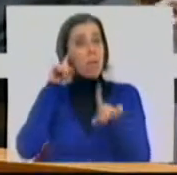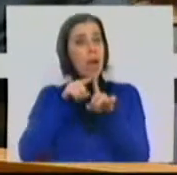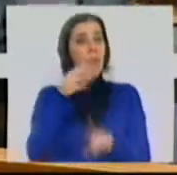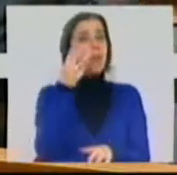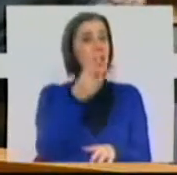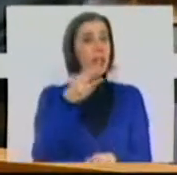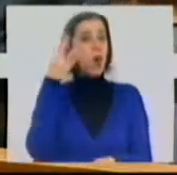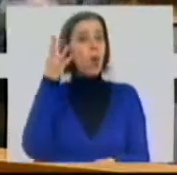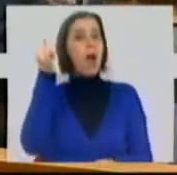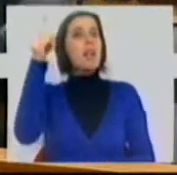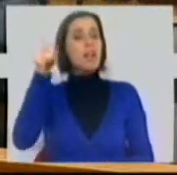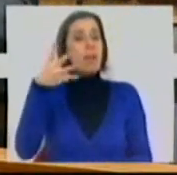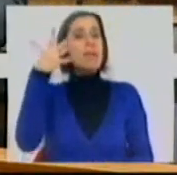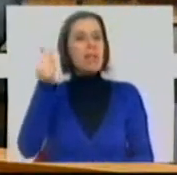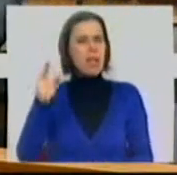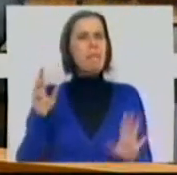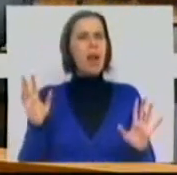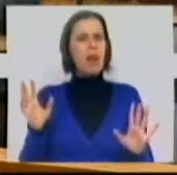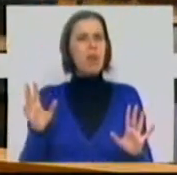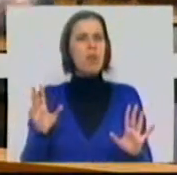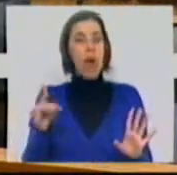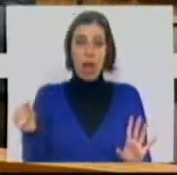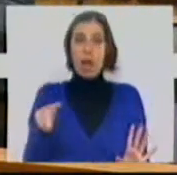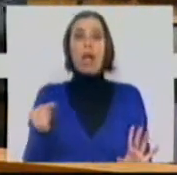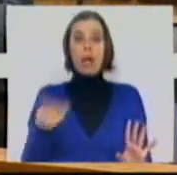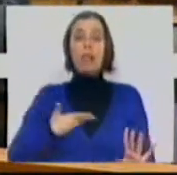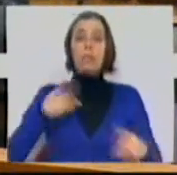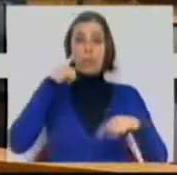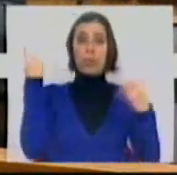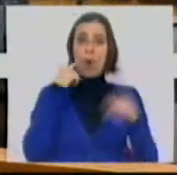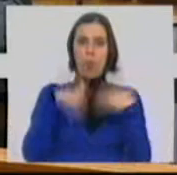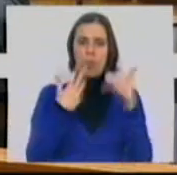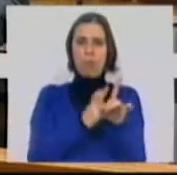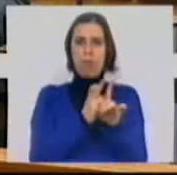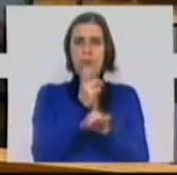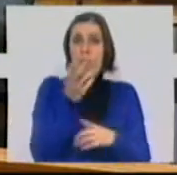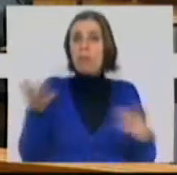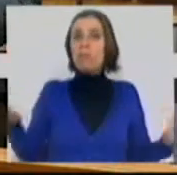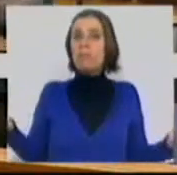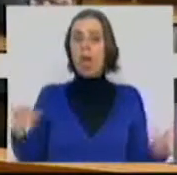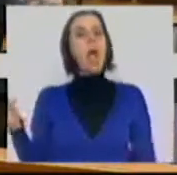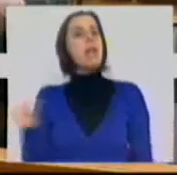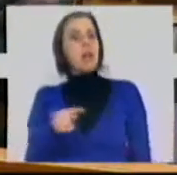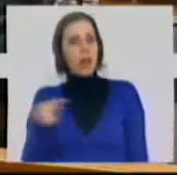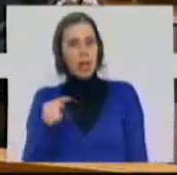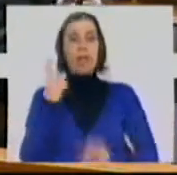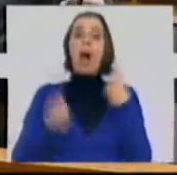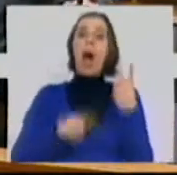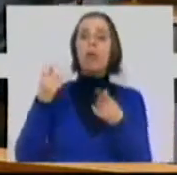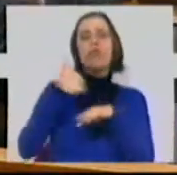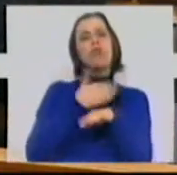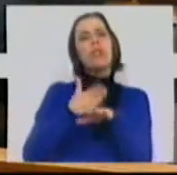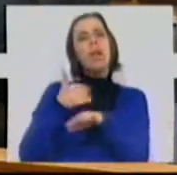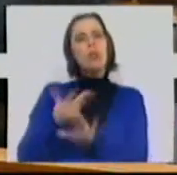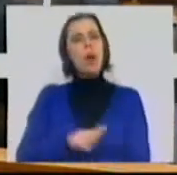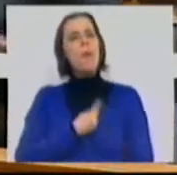de 3, de 4,5%, de 5,5%. É negativo que a dívida pública continua a aumentar. É negativo que há alguns setores